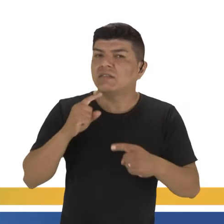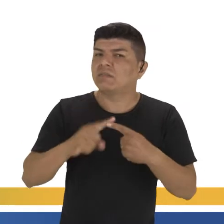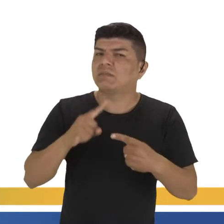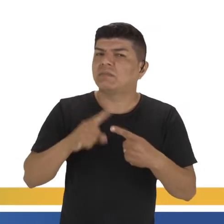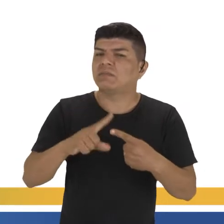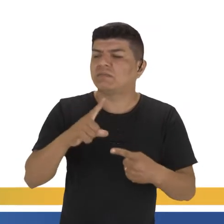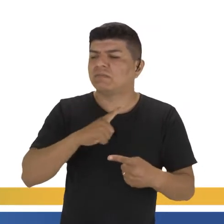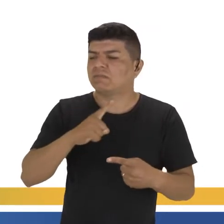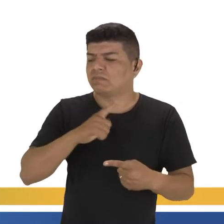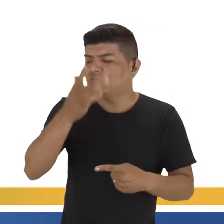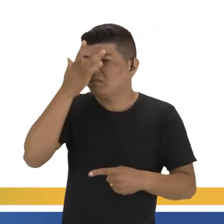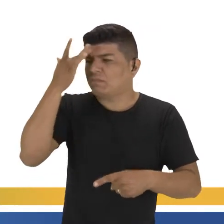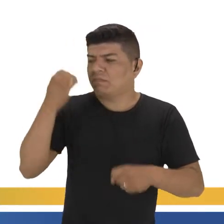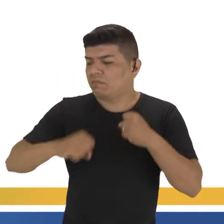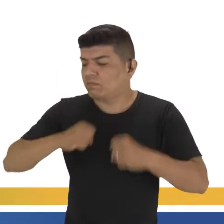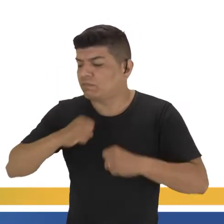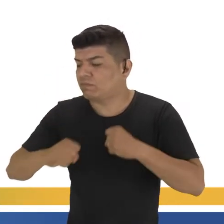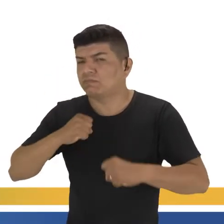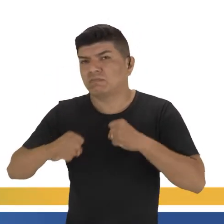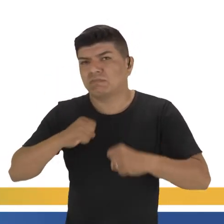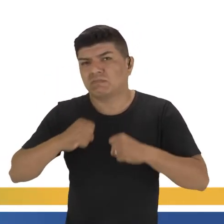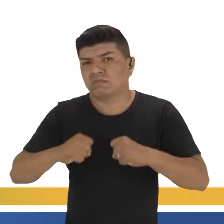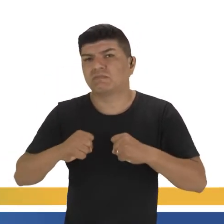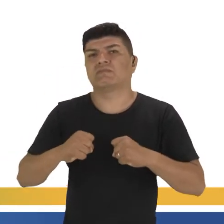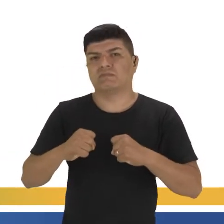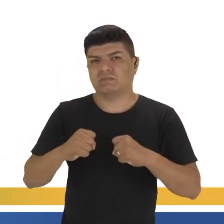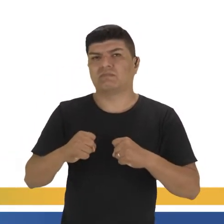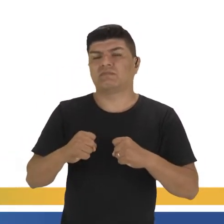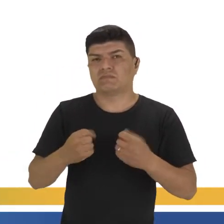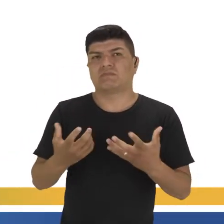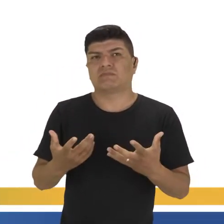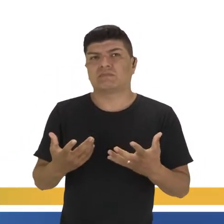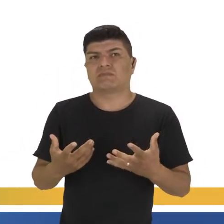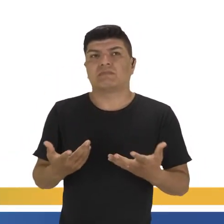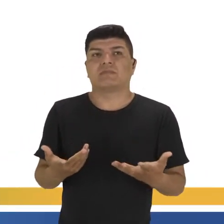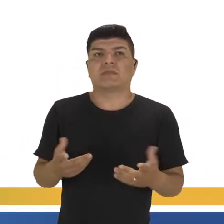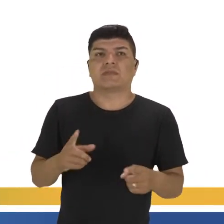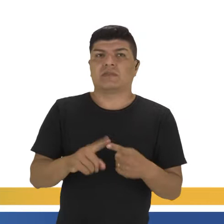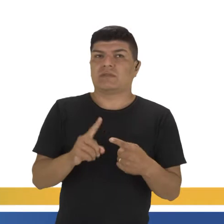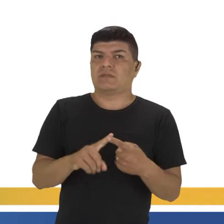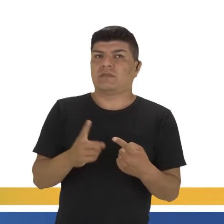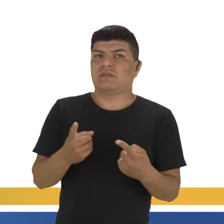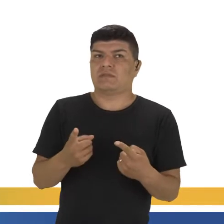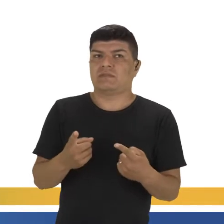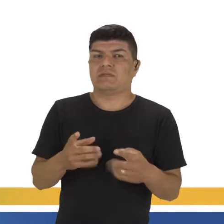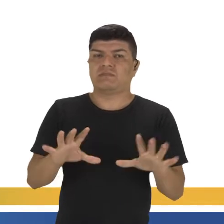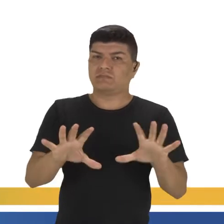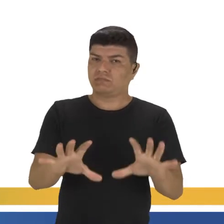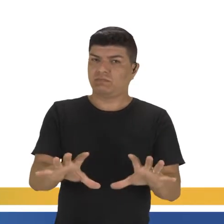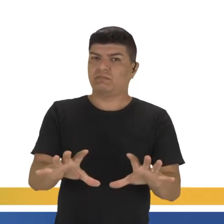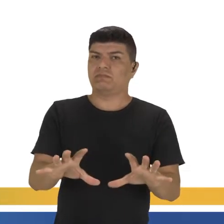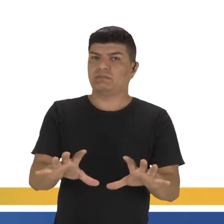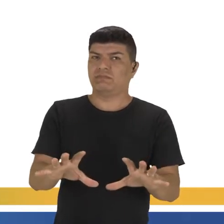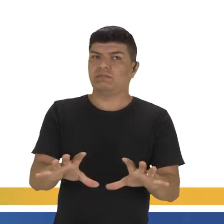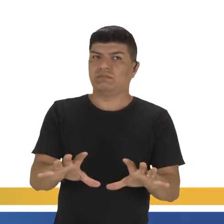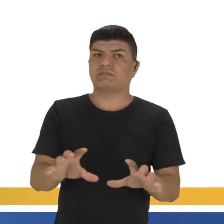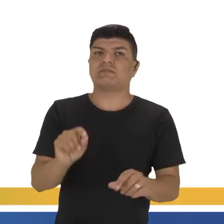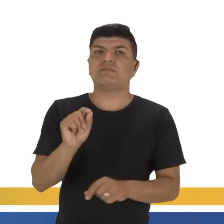por que há pessoas correndo? Um regime altamente autoritário. Um regime aí que estava